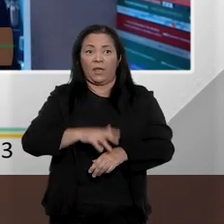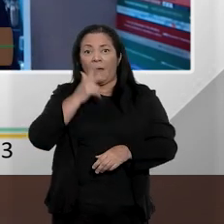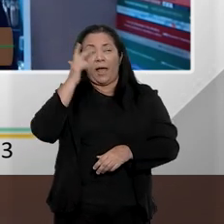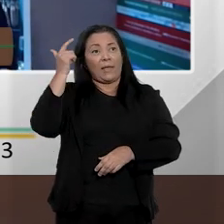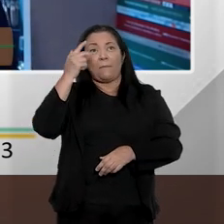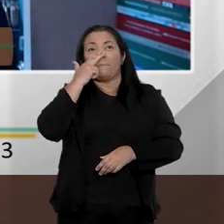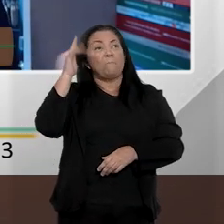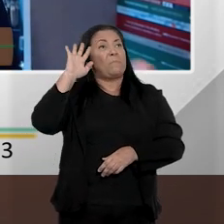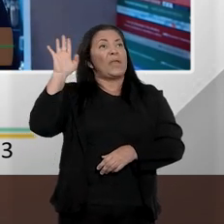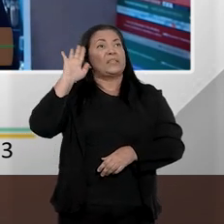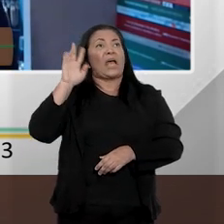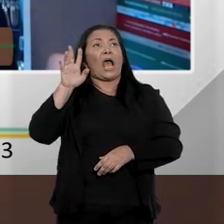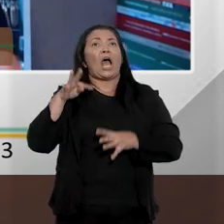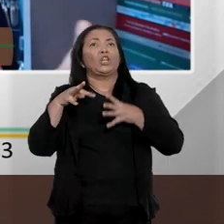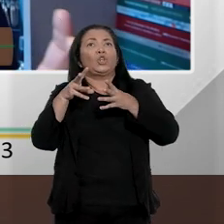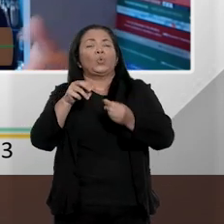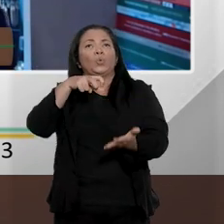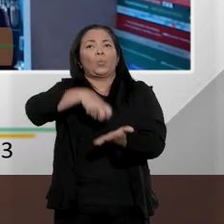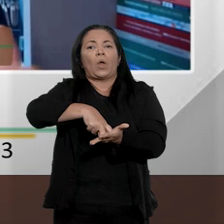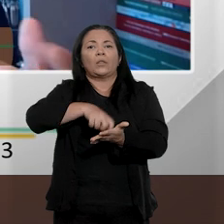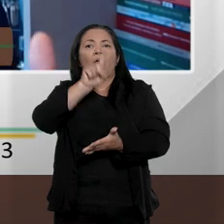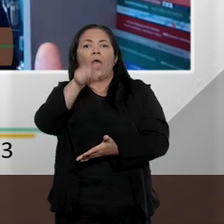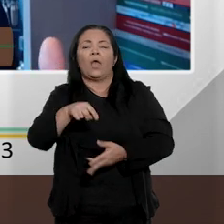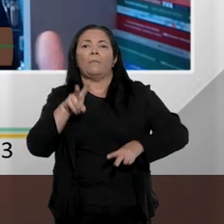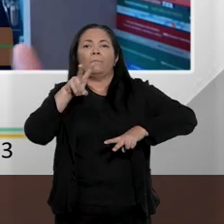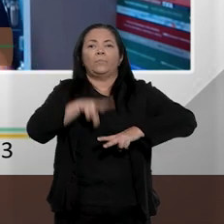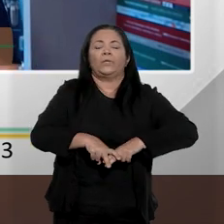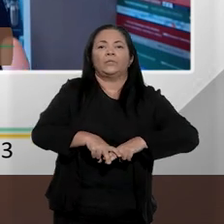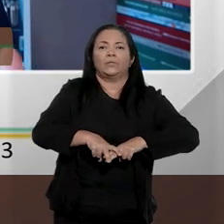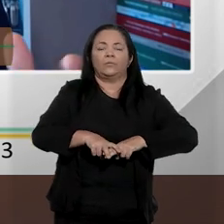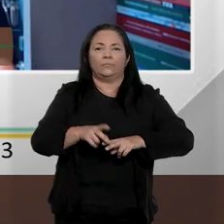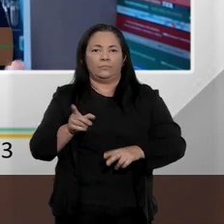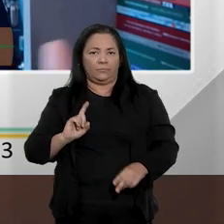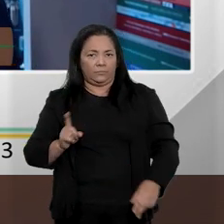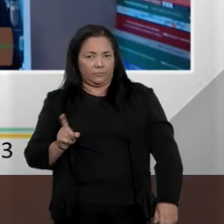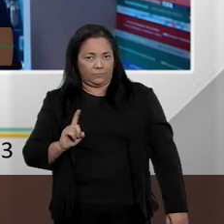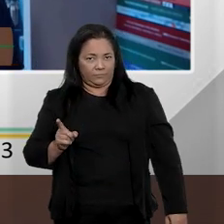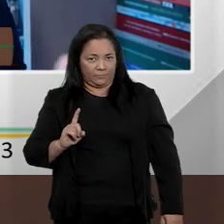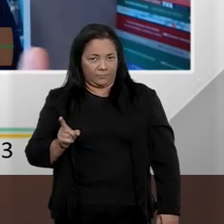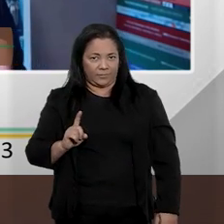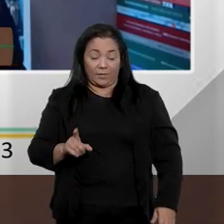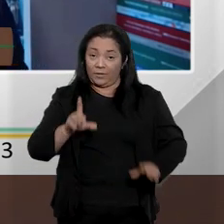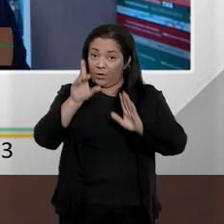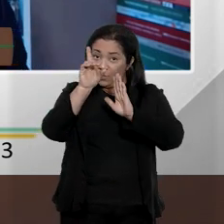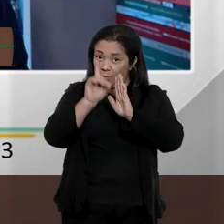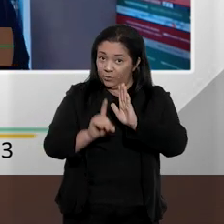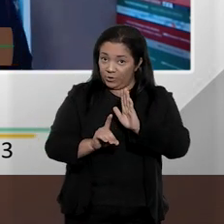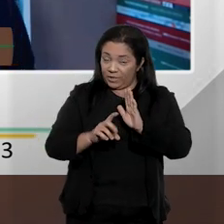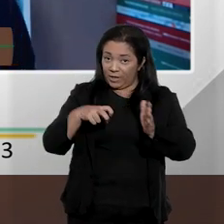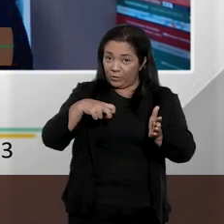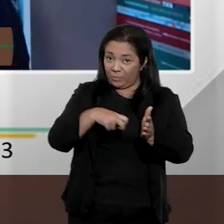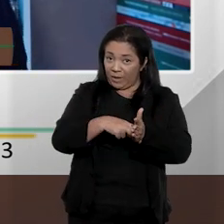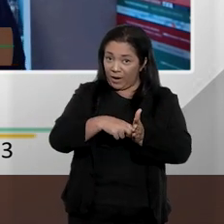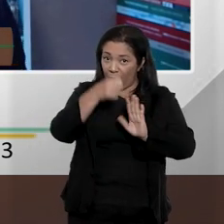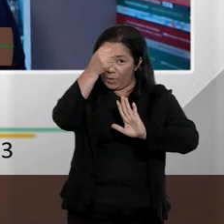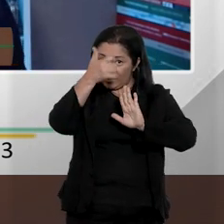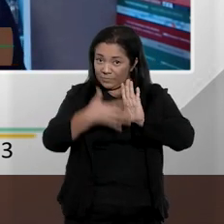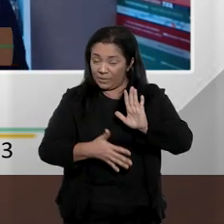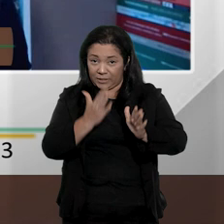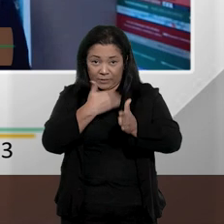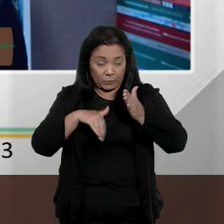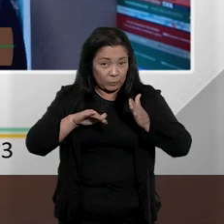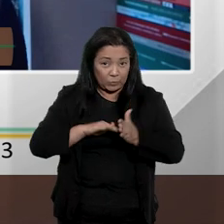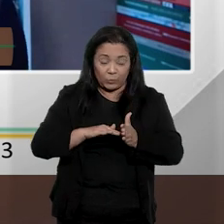atrás das grades ou que tenta colocar, justamente pensando que esse direito penal não dá conta de solucionar muitos dos problemas,